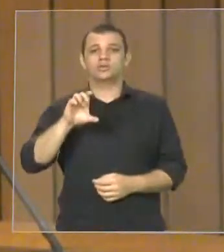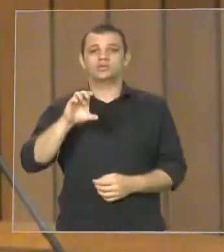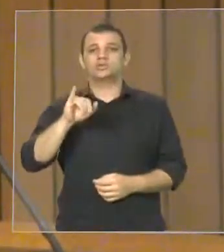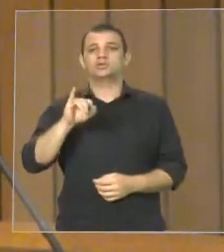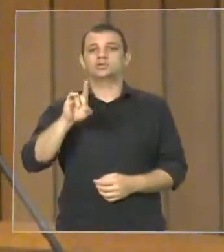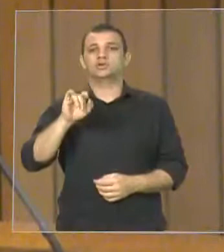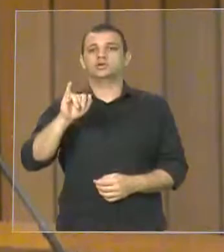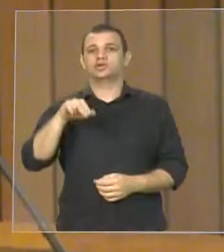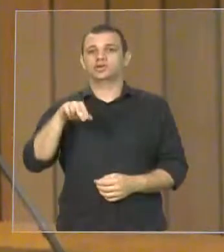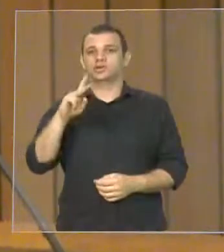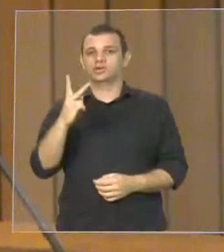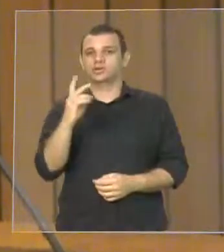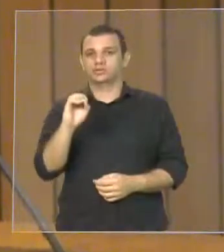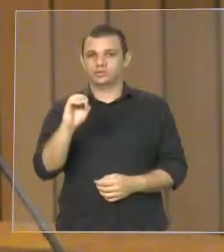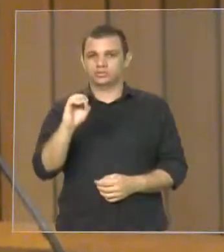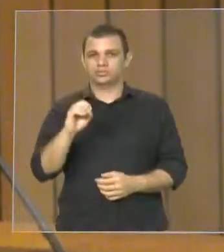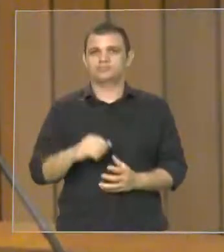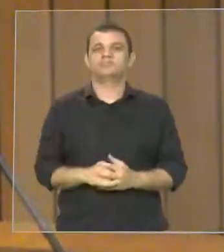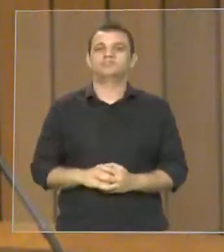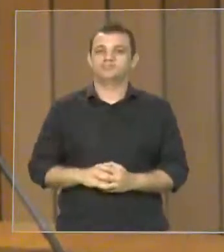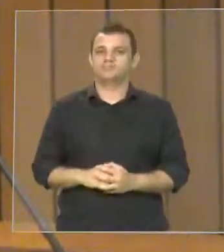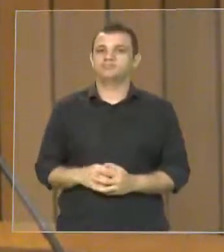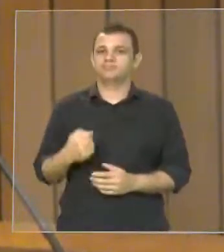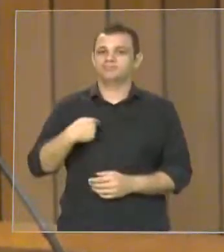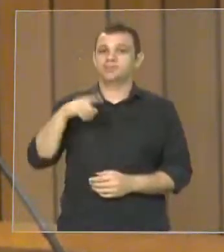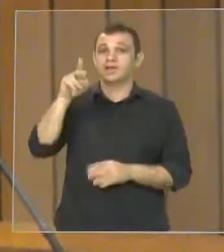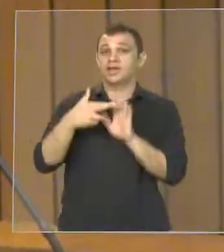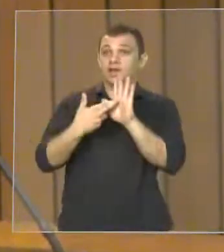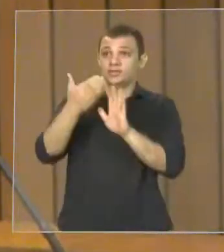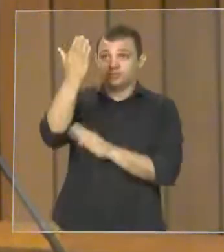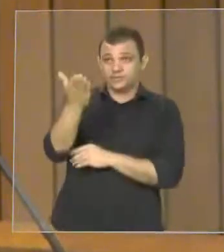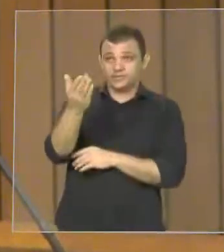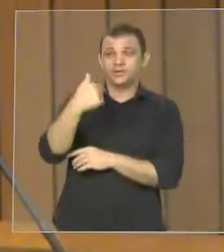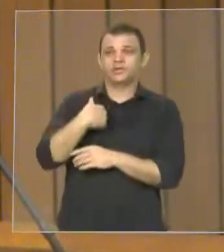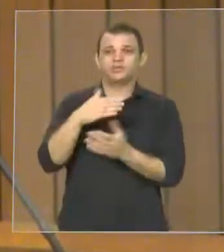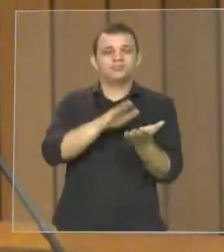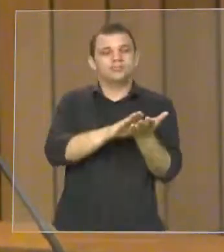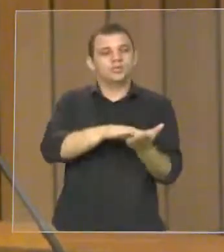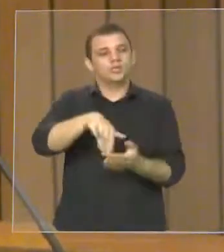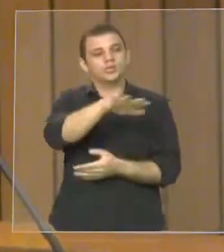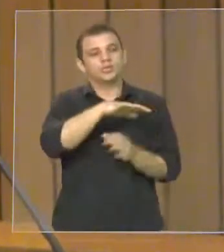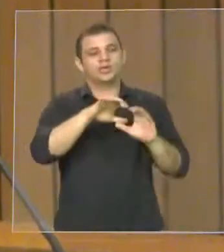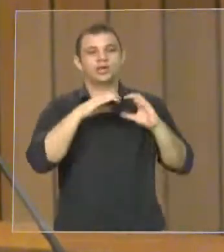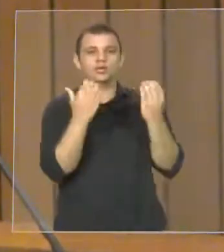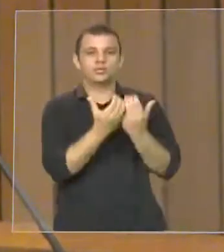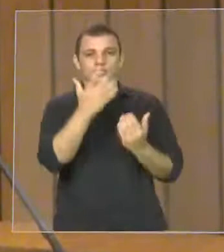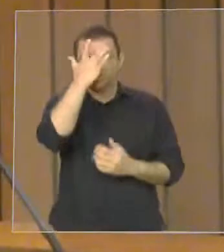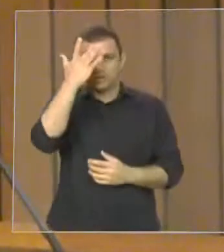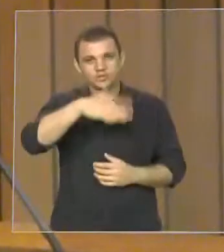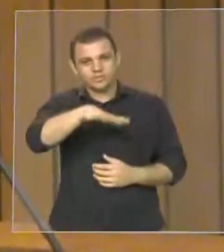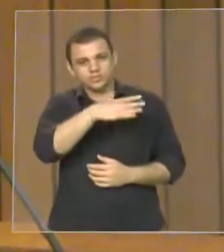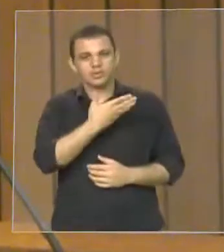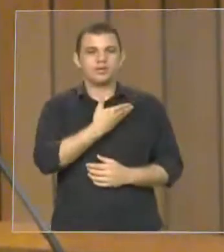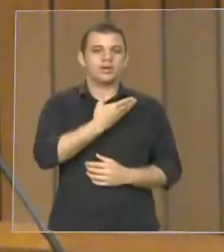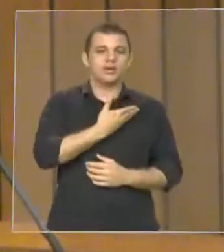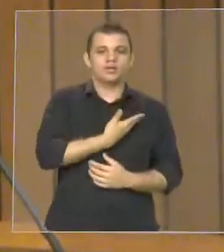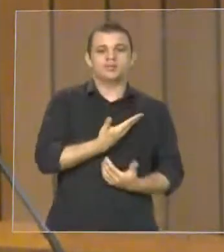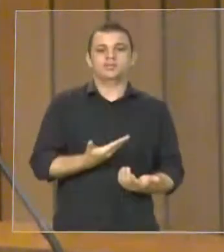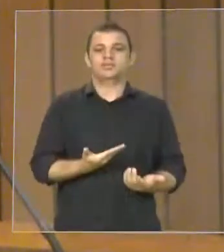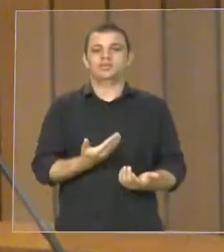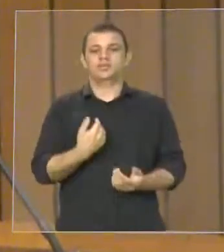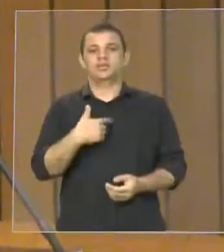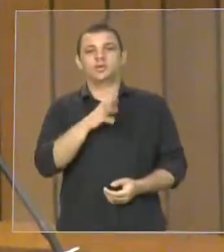eu através de você parabenizo toda aquela comunidade, as pessoas e os amigos na qual pude